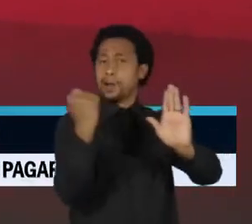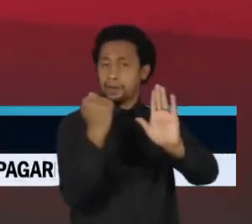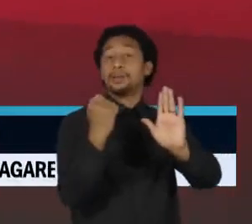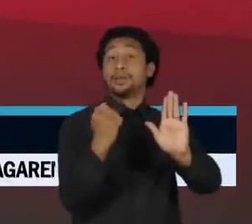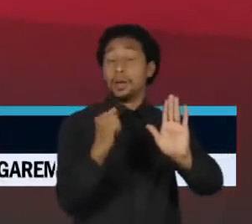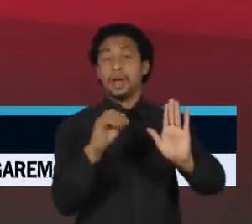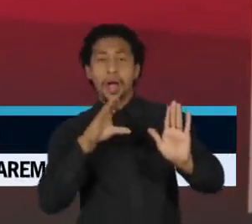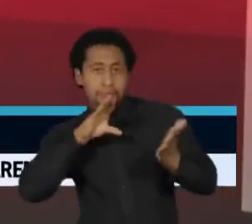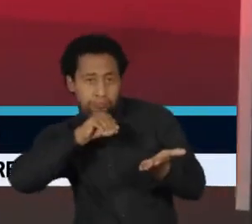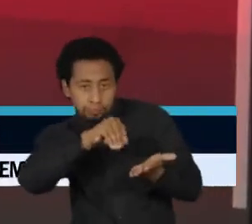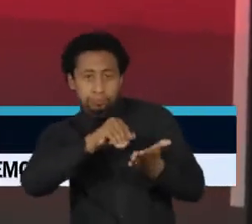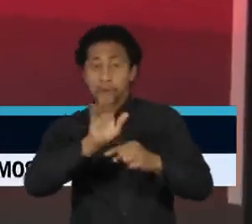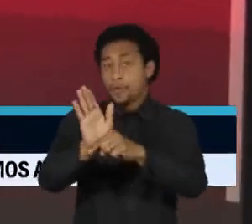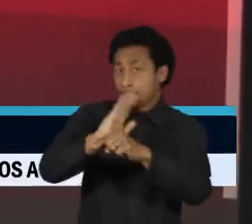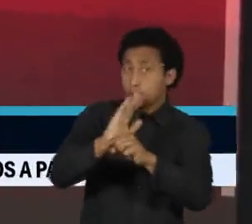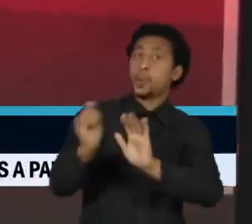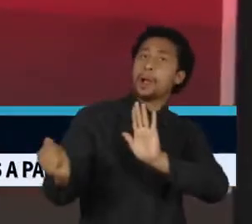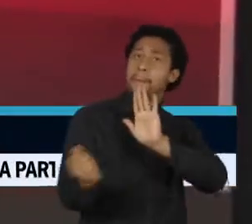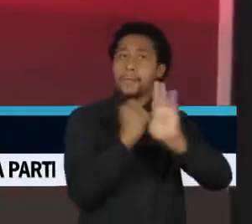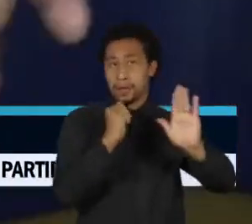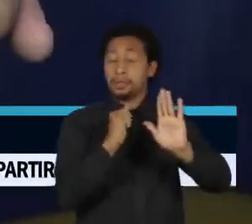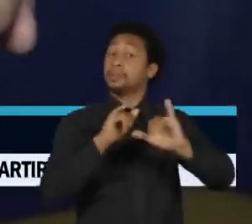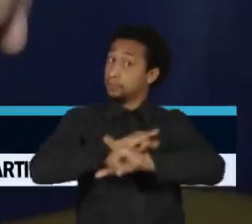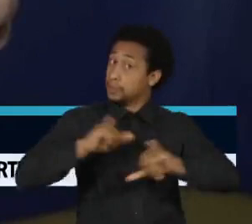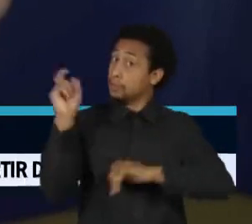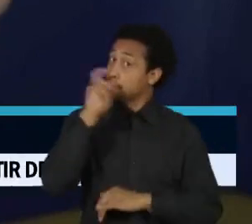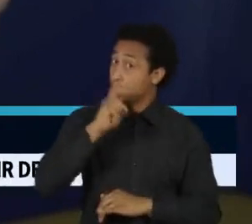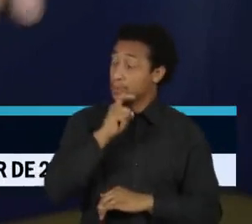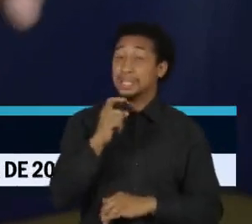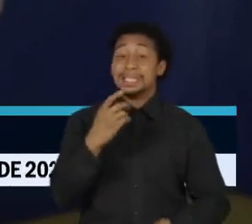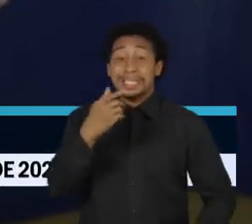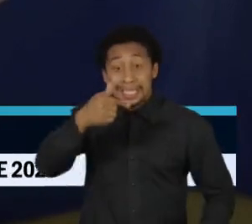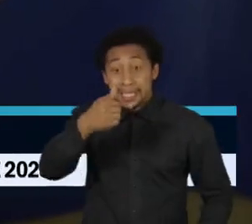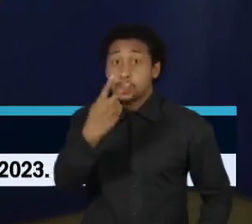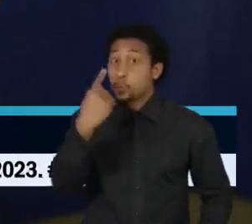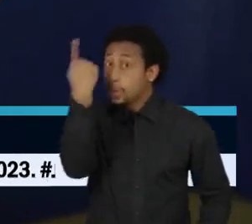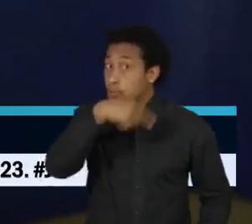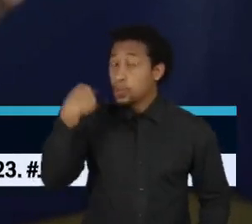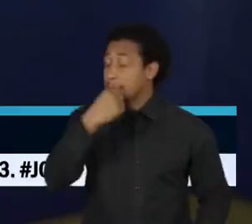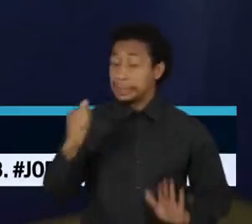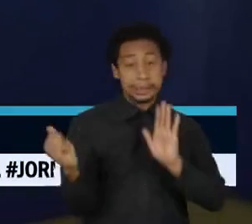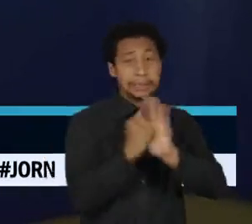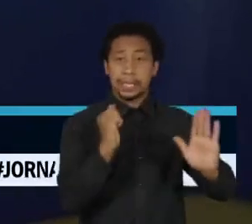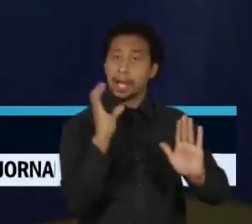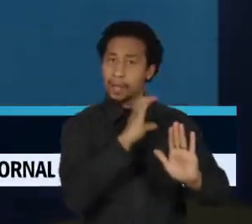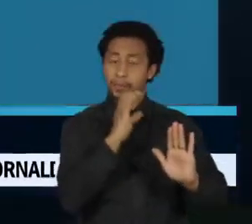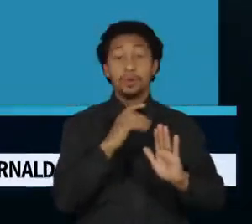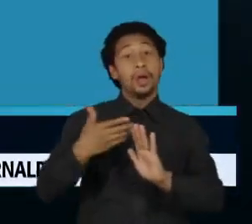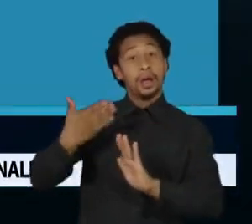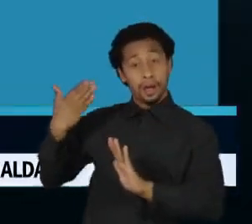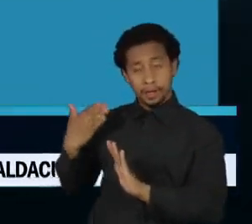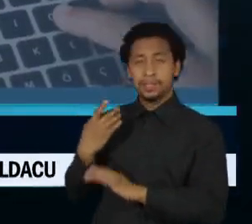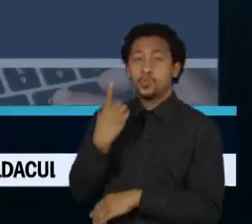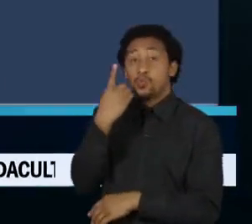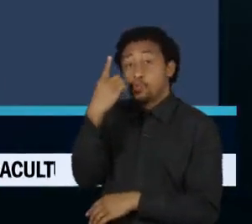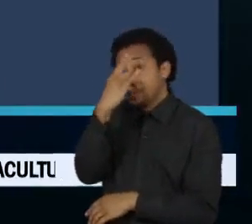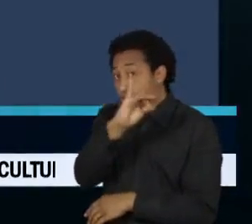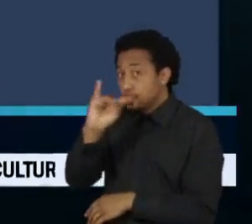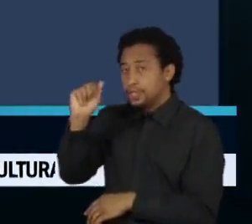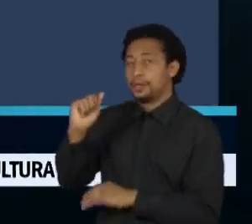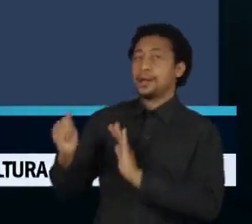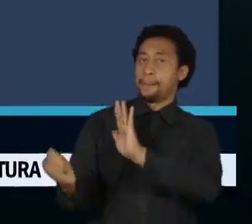áudio ou vídeo com a informação falsa. Anteriormente, o prazo era de um dia. Em caso de